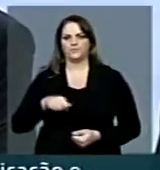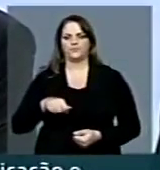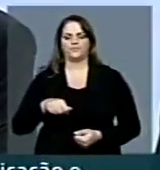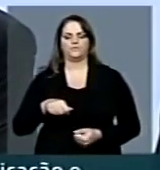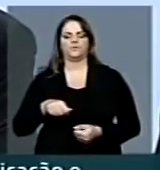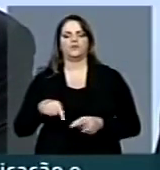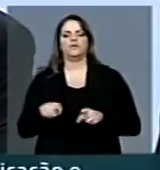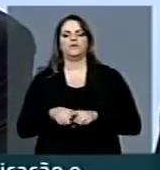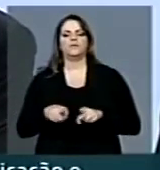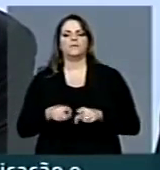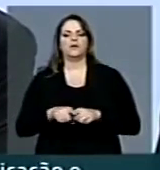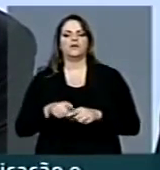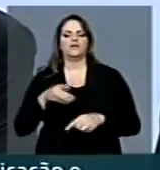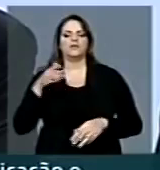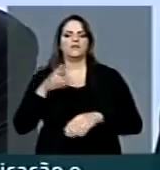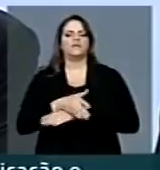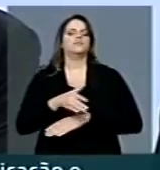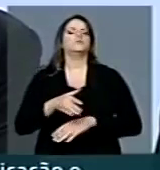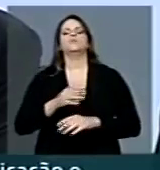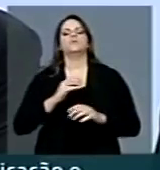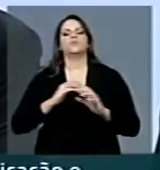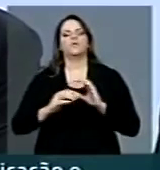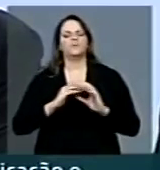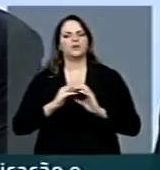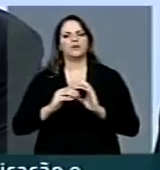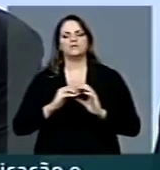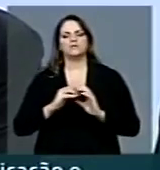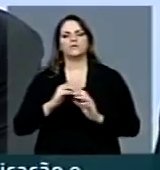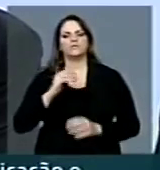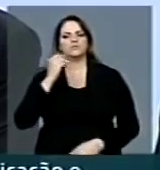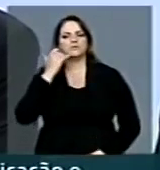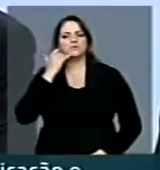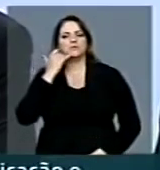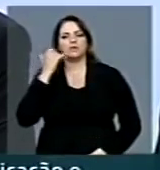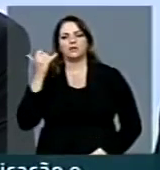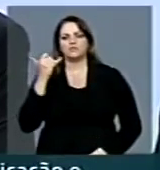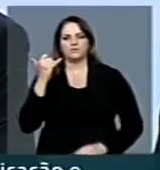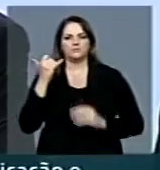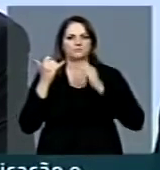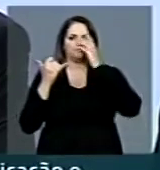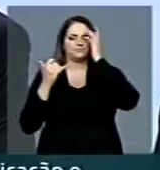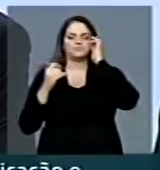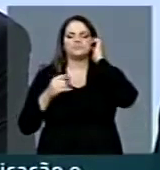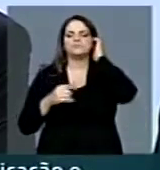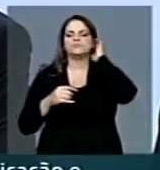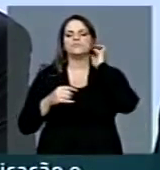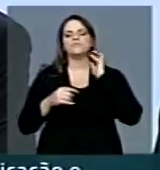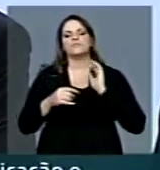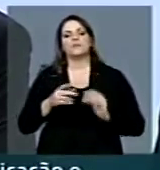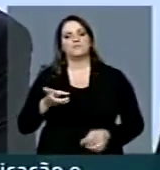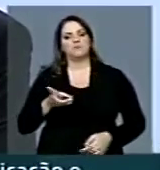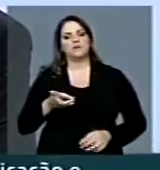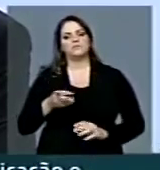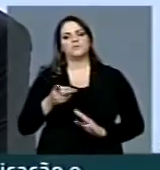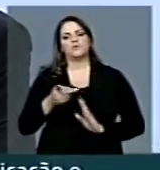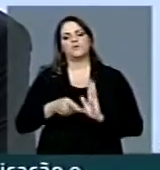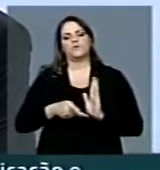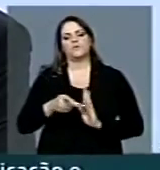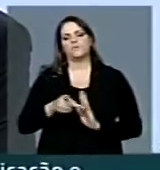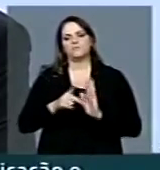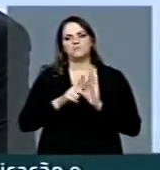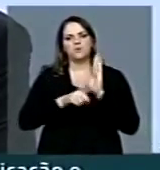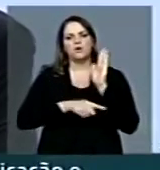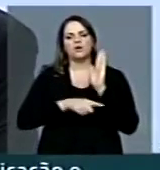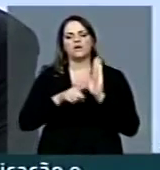ele invadiu comunicações telefônicas, este programa, e aí eu queria que, V.